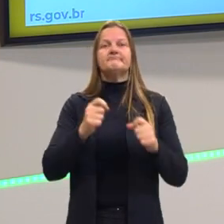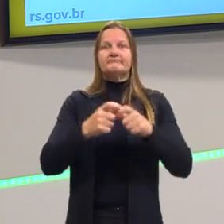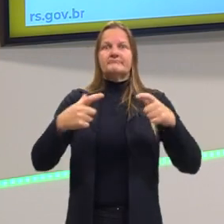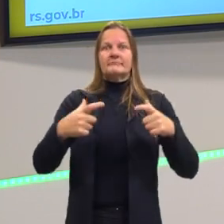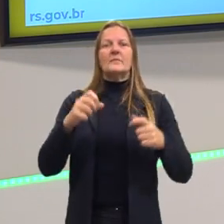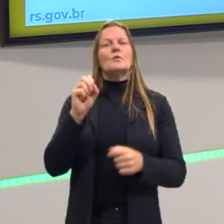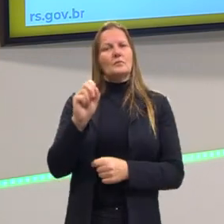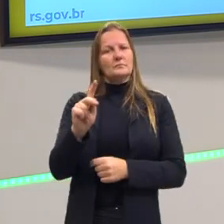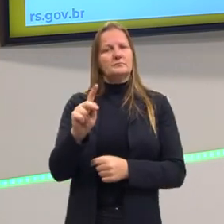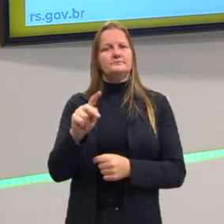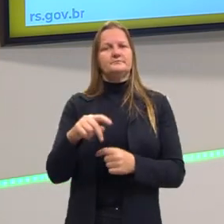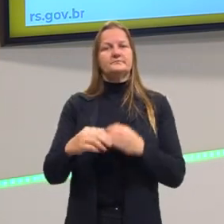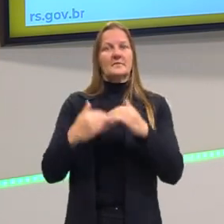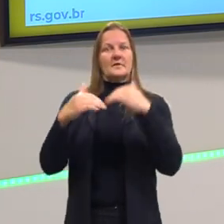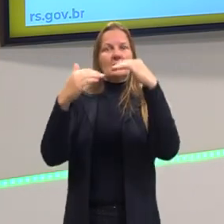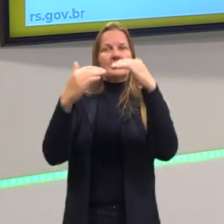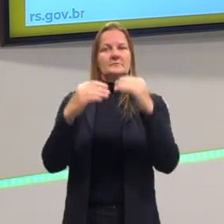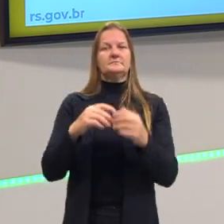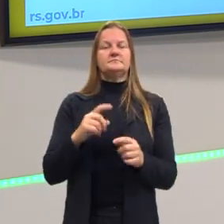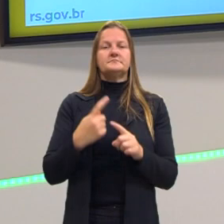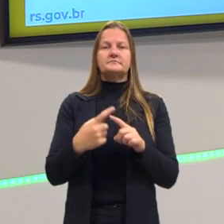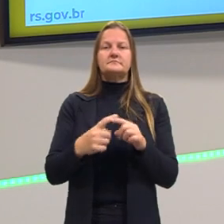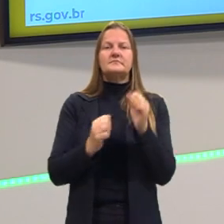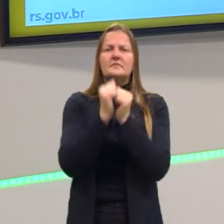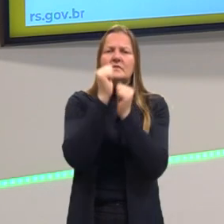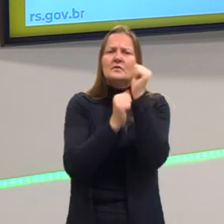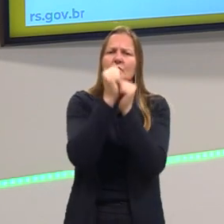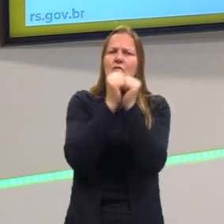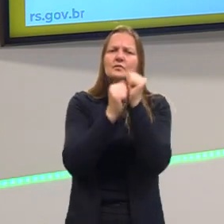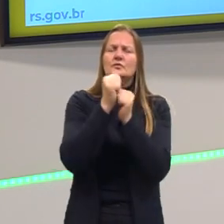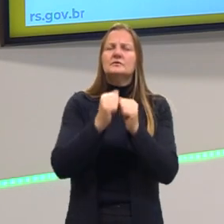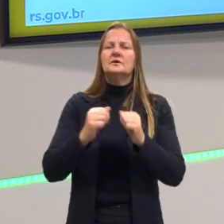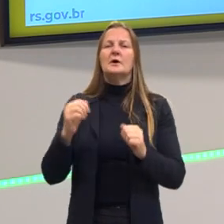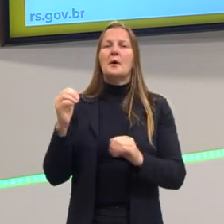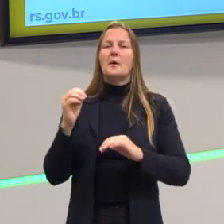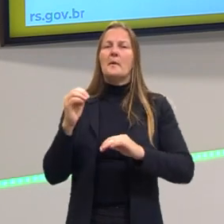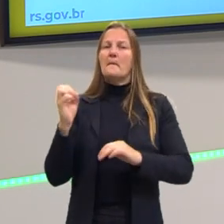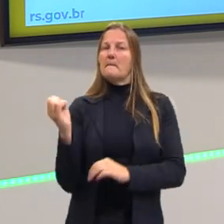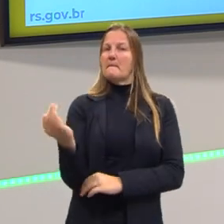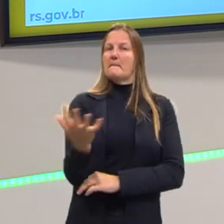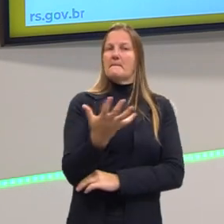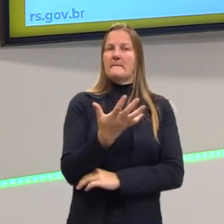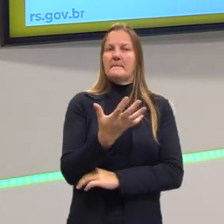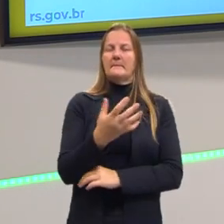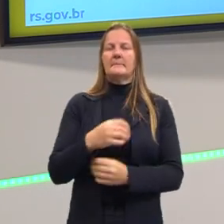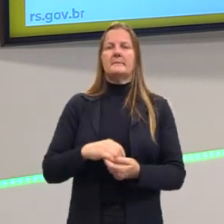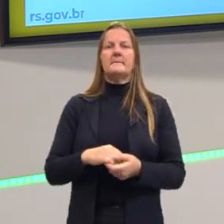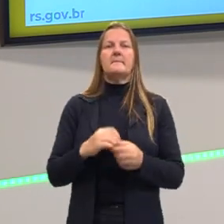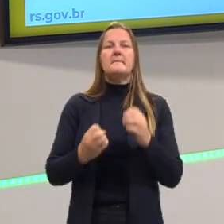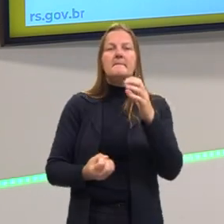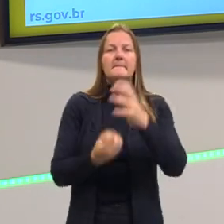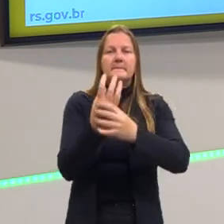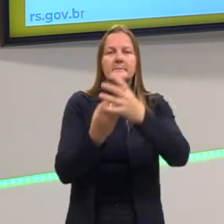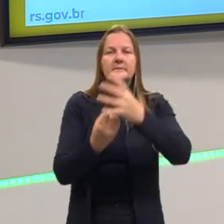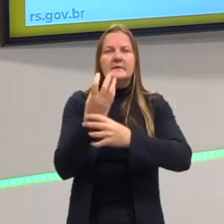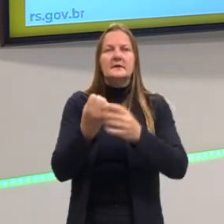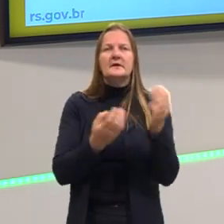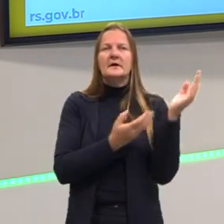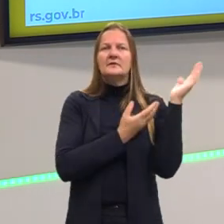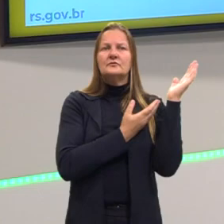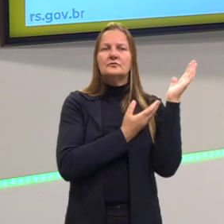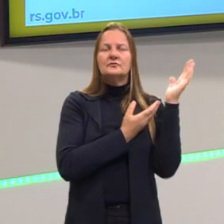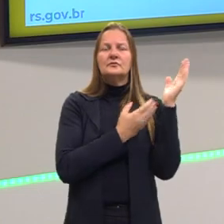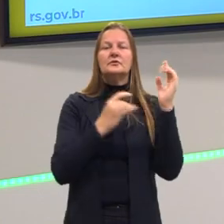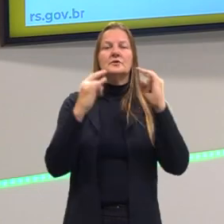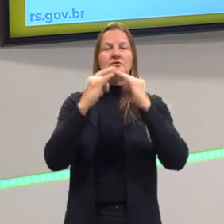oportunidade de desenvolver sua indústria e se modernizar nesse processo. Aqui são criados vários institutos de